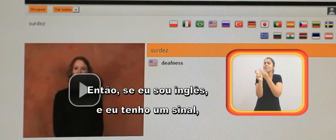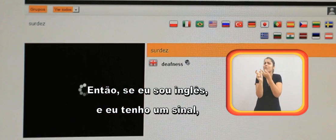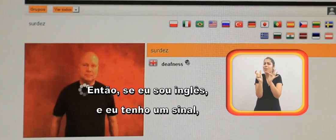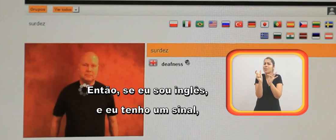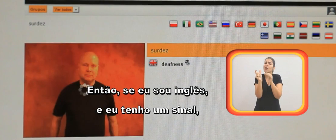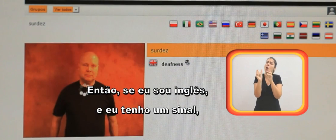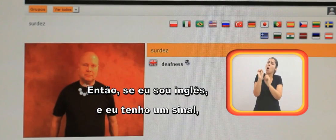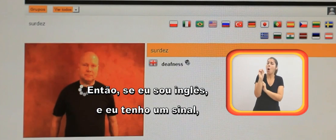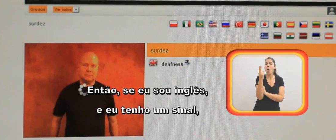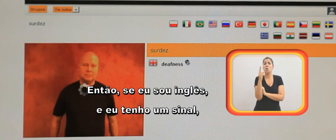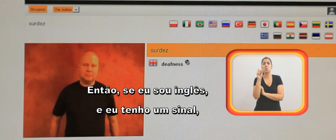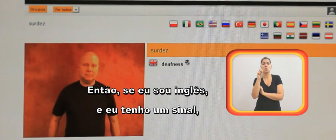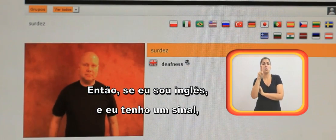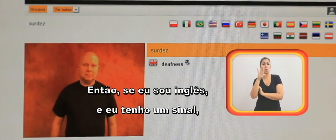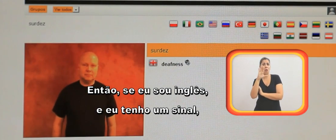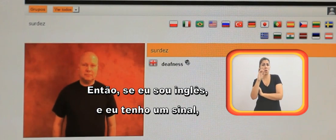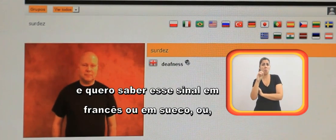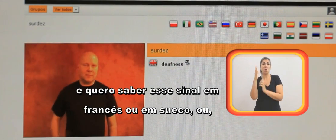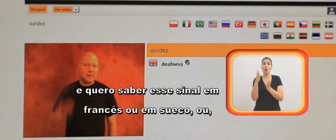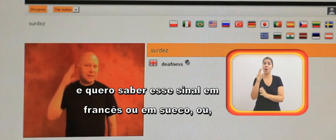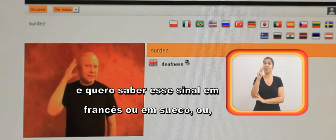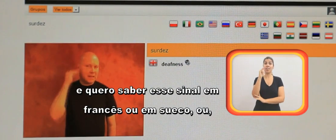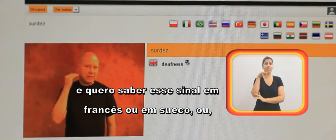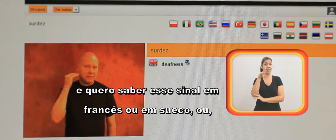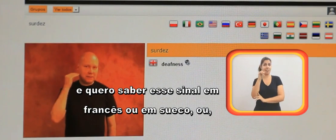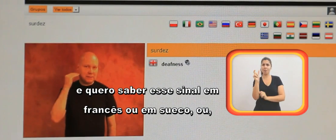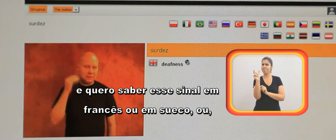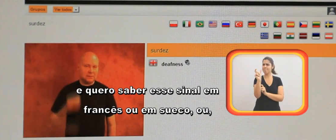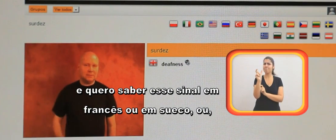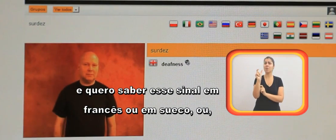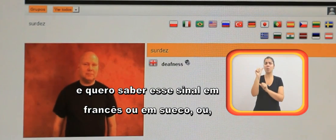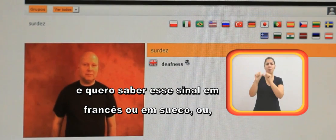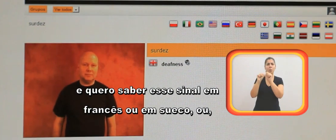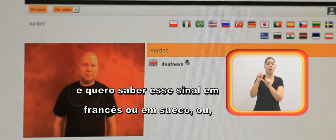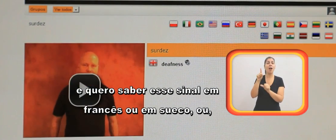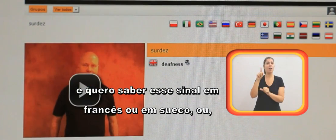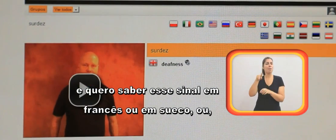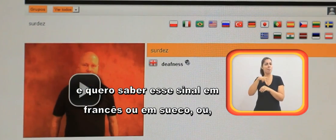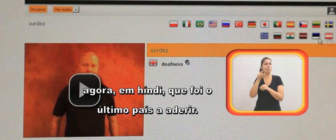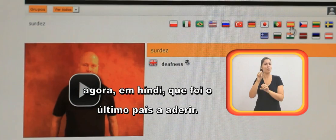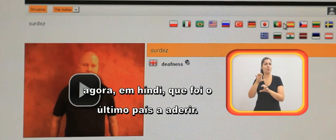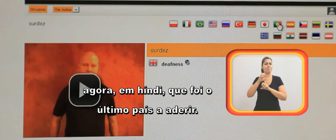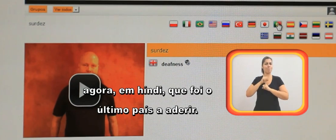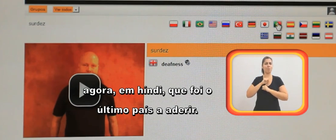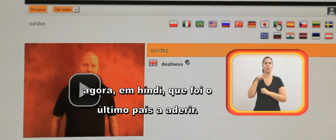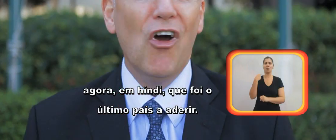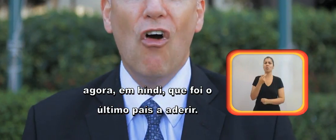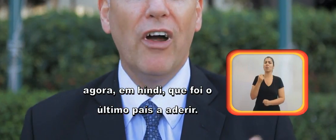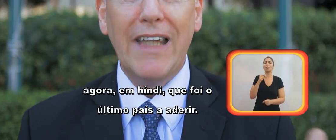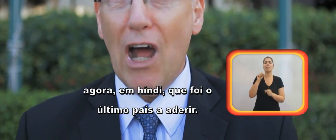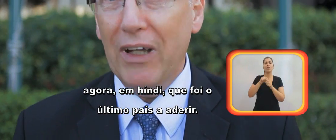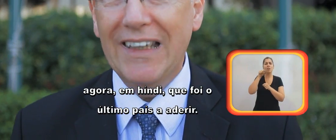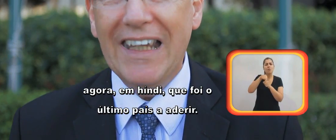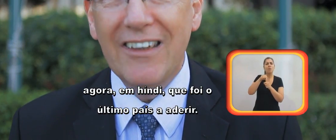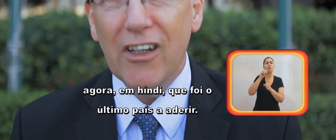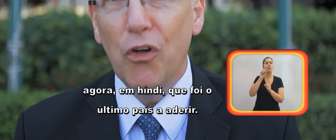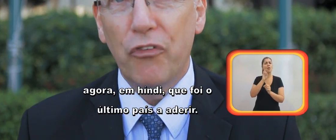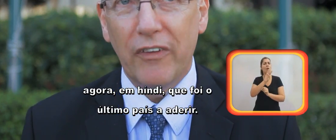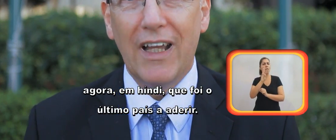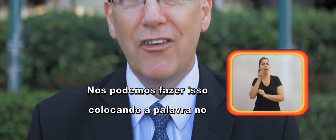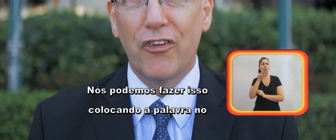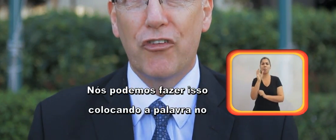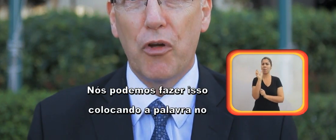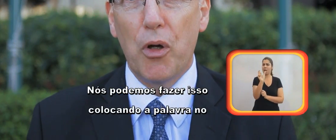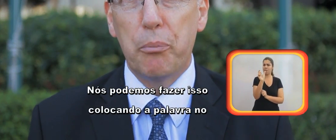Então, se eu sou inglês e eu tenho um sinal, e quero saber esse sinal em francês, ou em sueco, ou agora em Índia, que foi o último país a